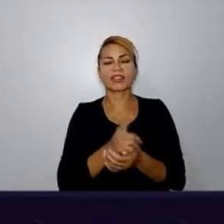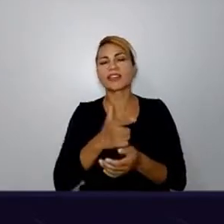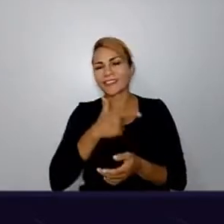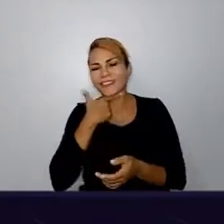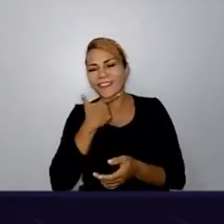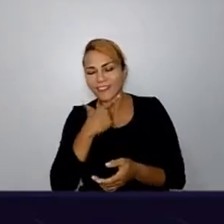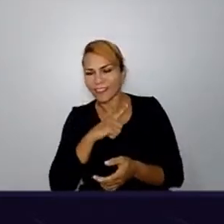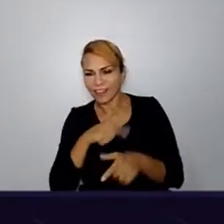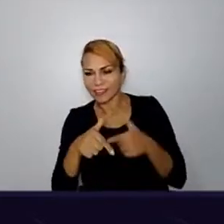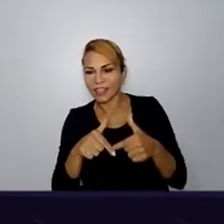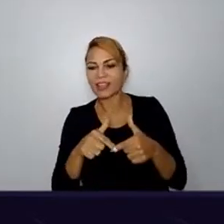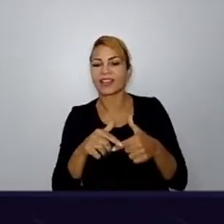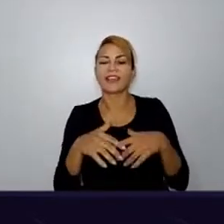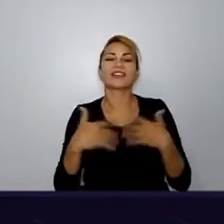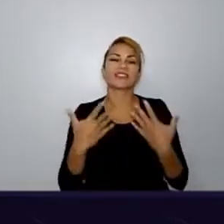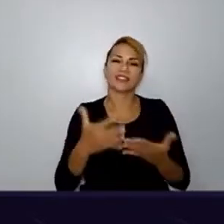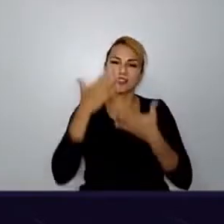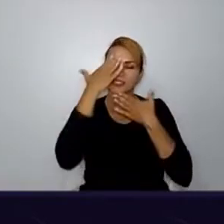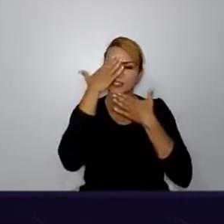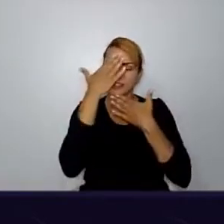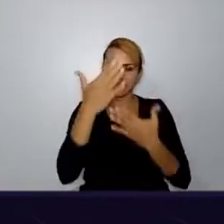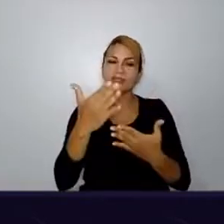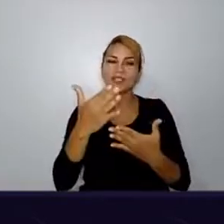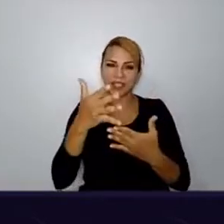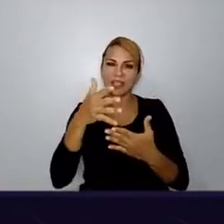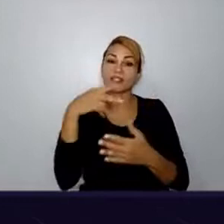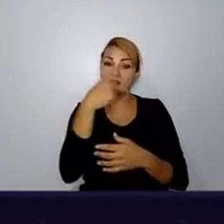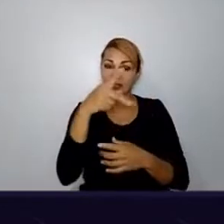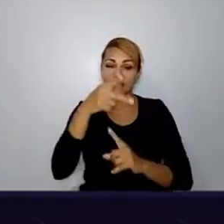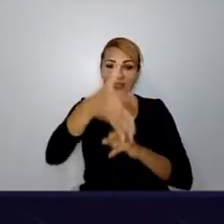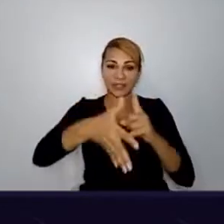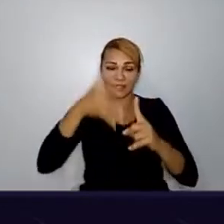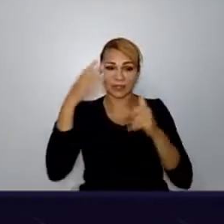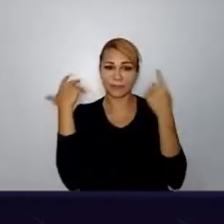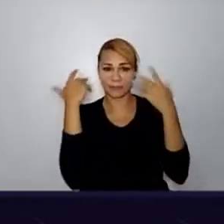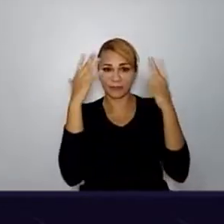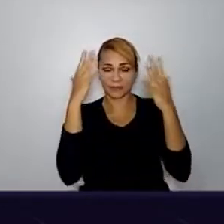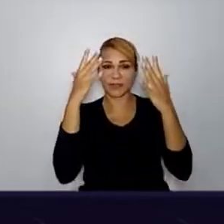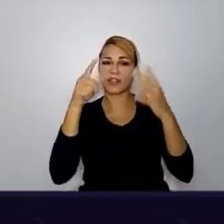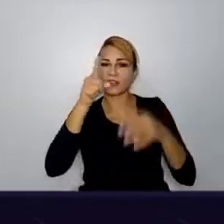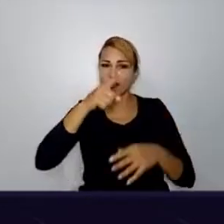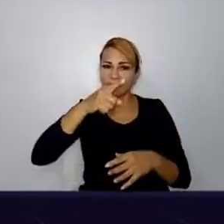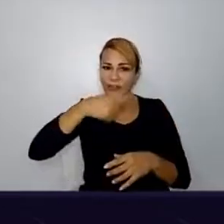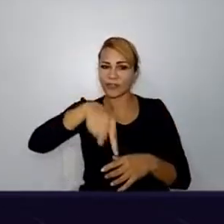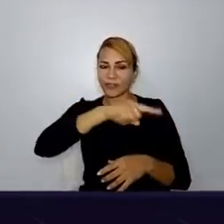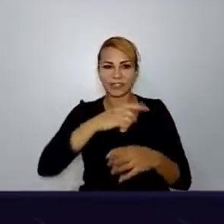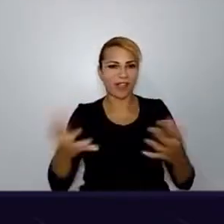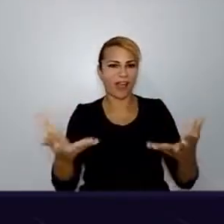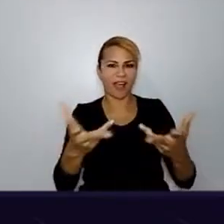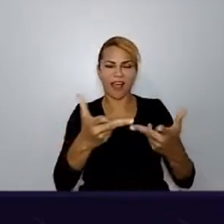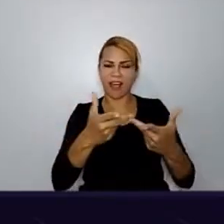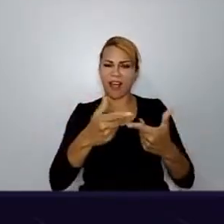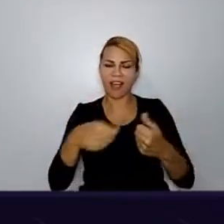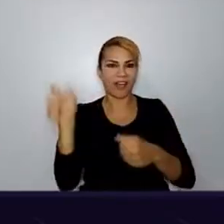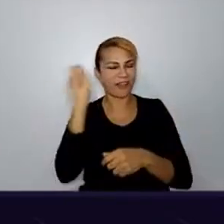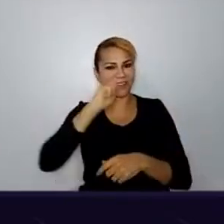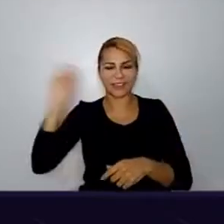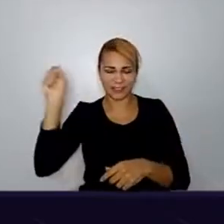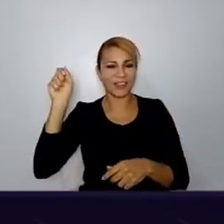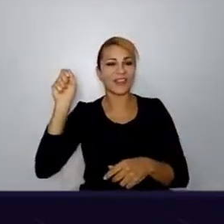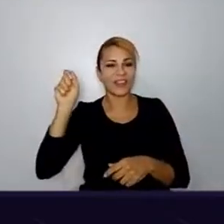Então, é isso, muito obrigado pelo seu keynote, parabéns, arrasou, mandou muito bem, e ficou para a história.